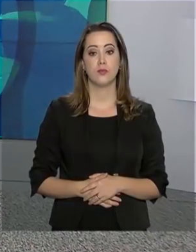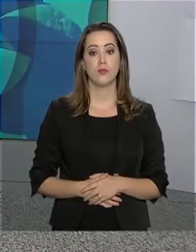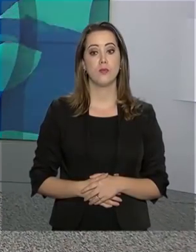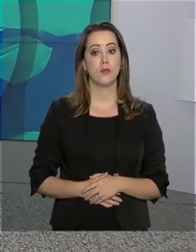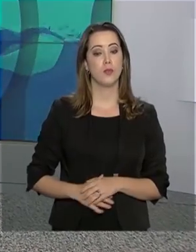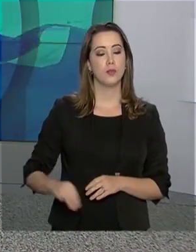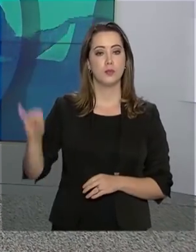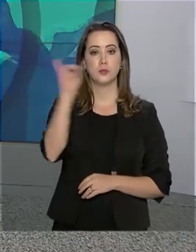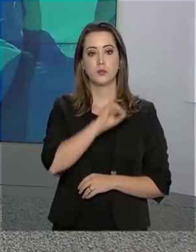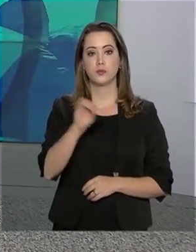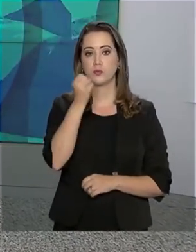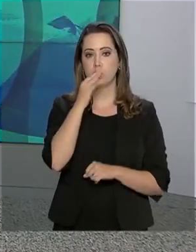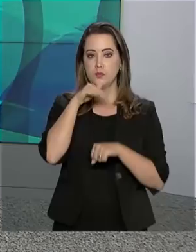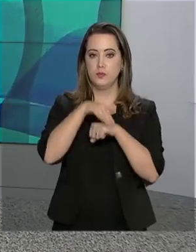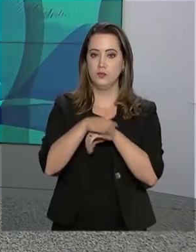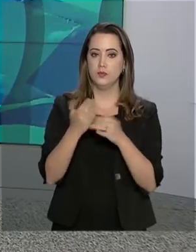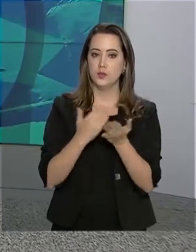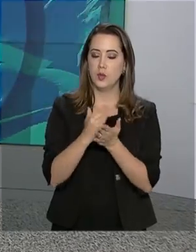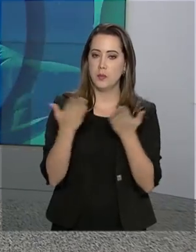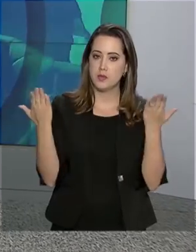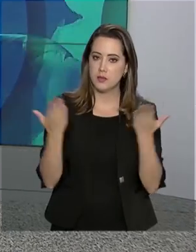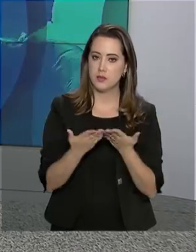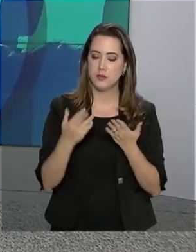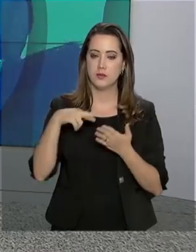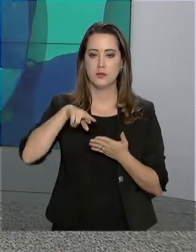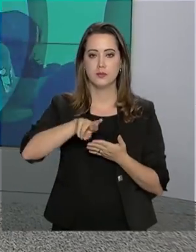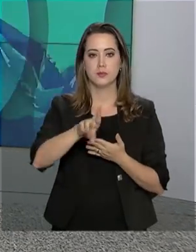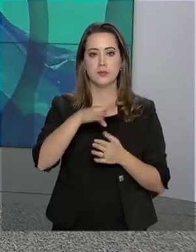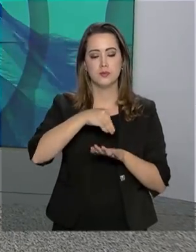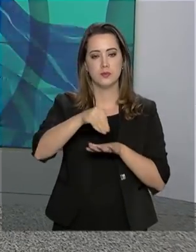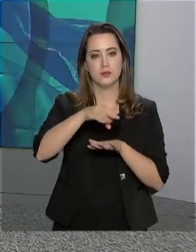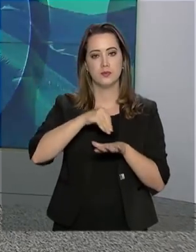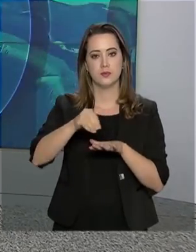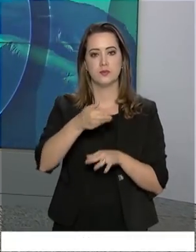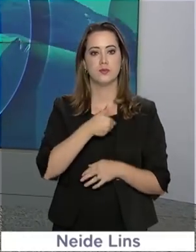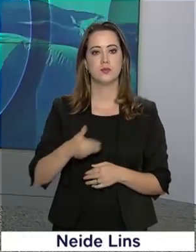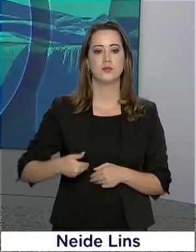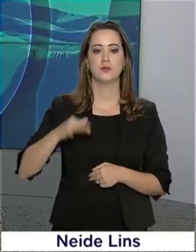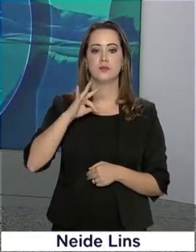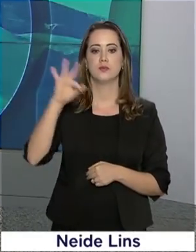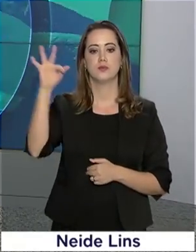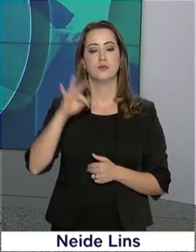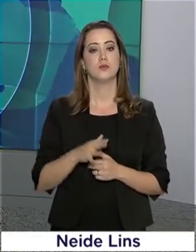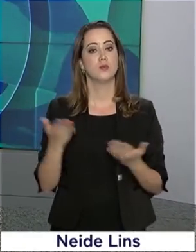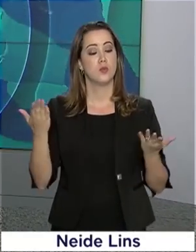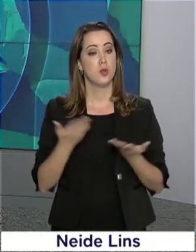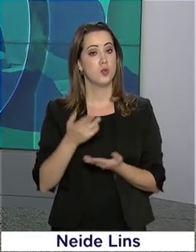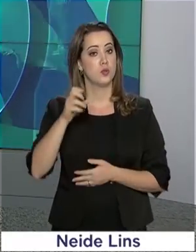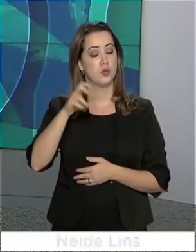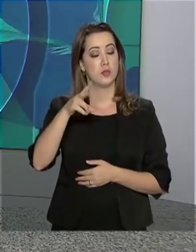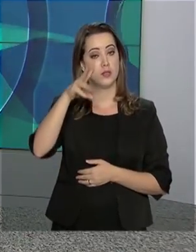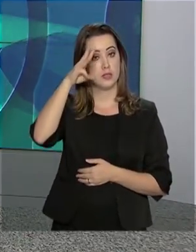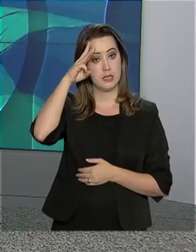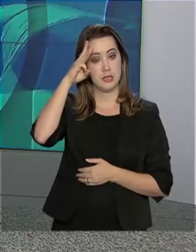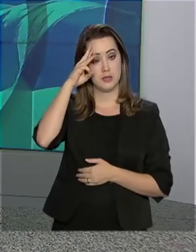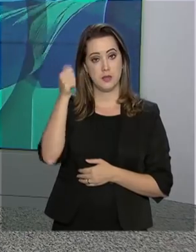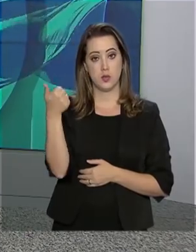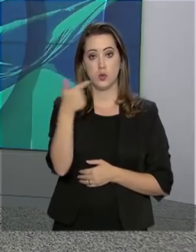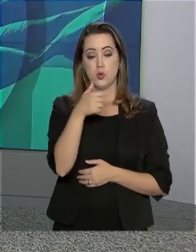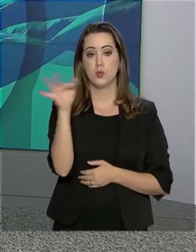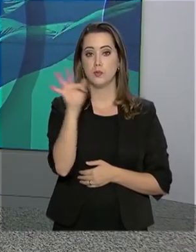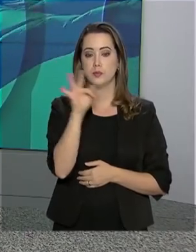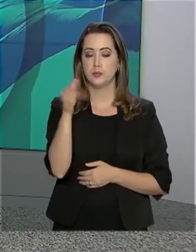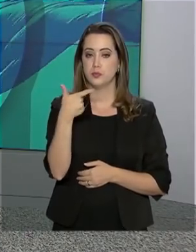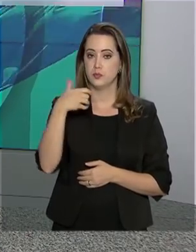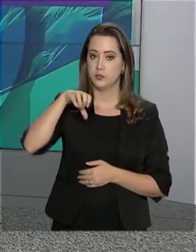Olá, boa noite. Começa agora o repórter NBR com as notícias do governo federal desta terça-feira, 12